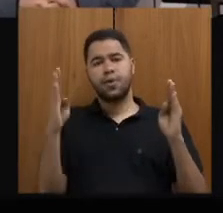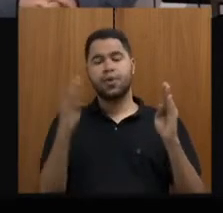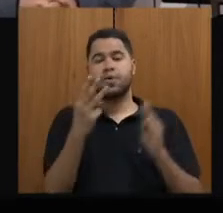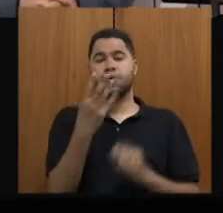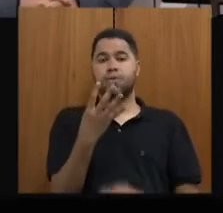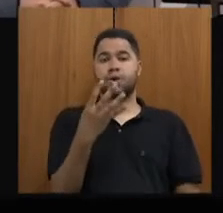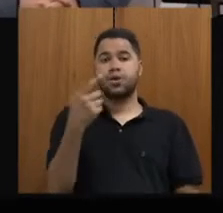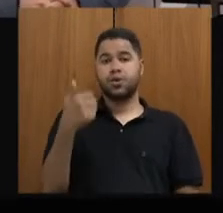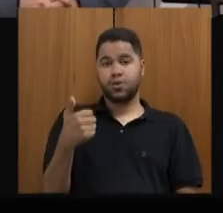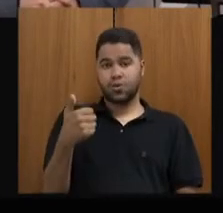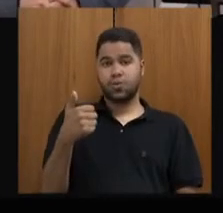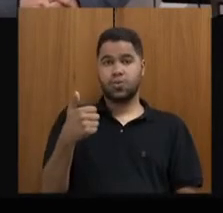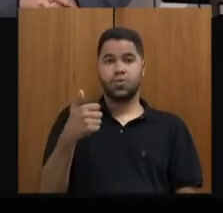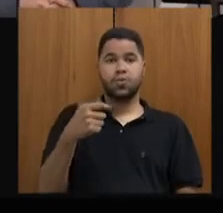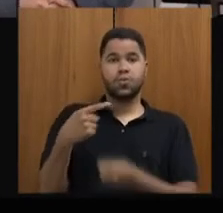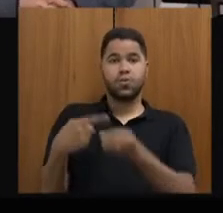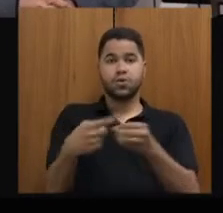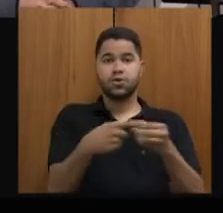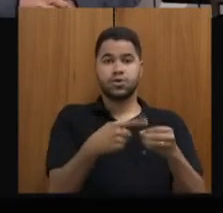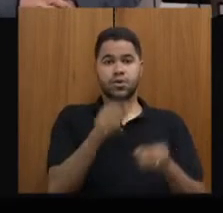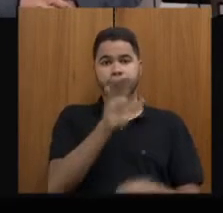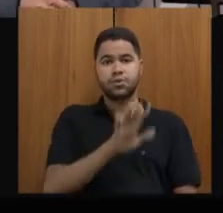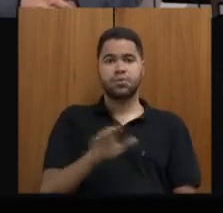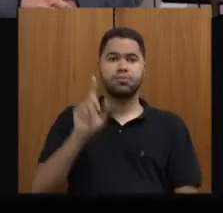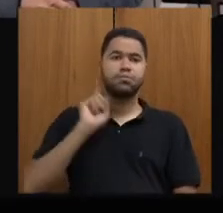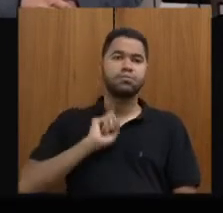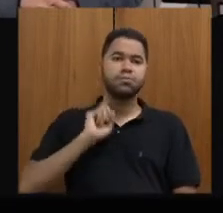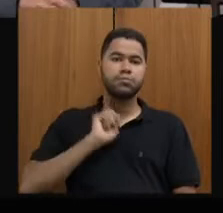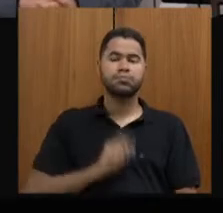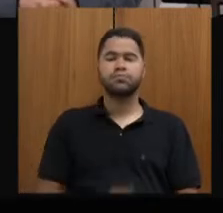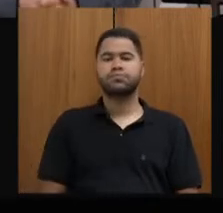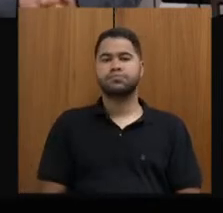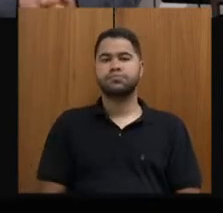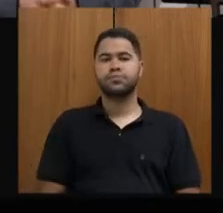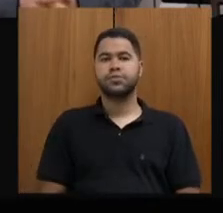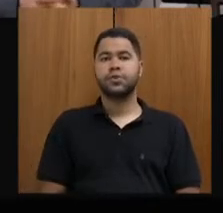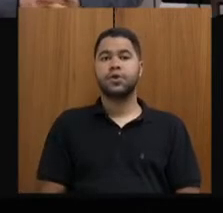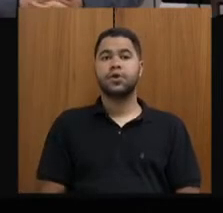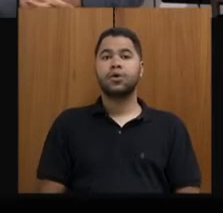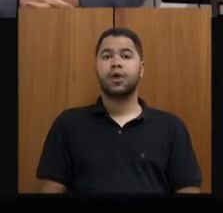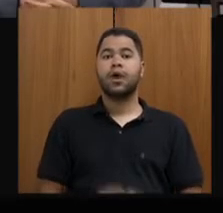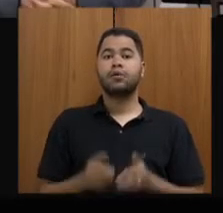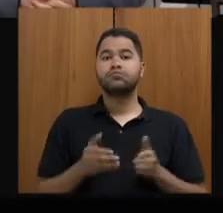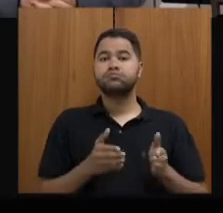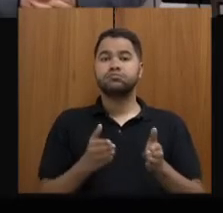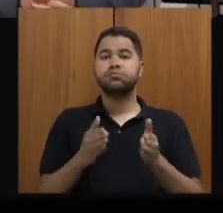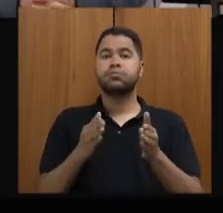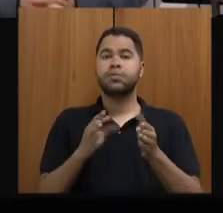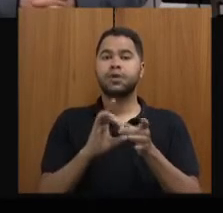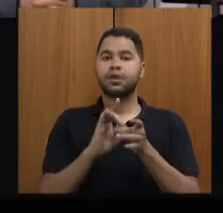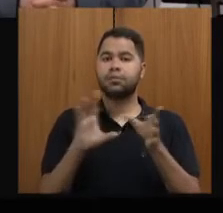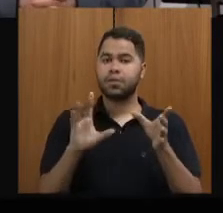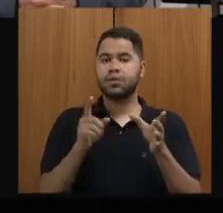todas as regiões do Estado de Minas Gerais. Pode passar? O Circuito Liberdade. Nós tivemos o Festival